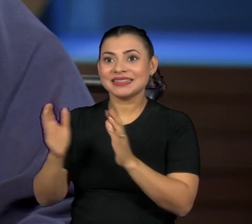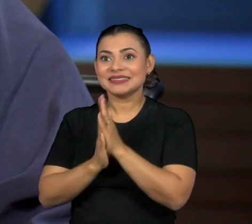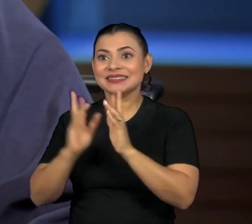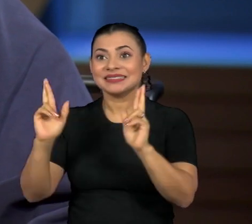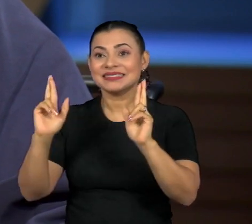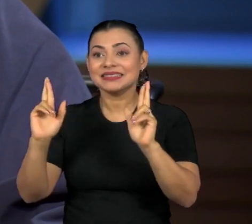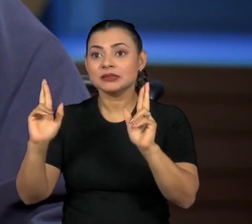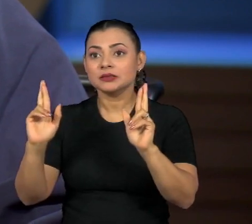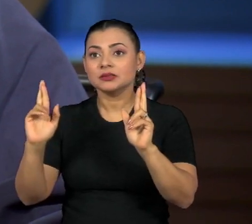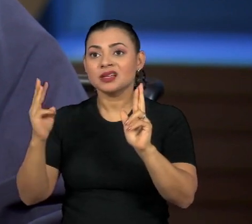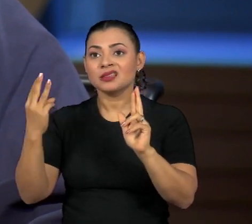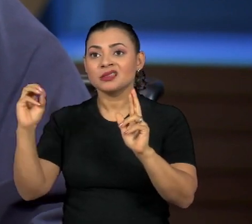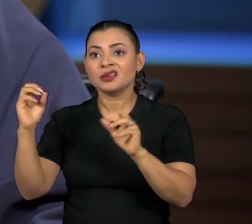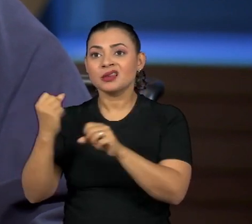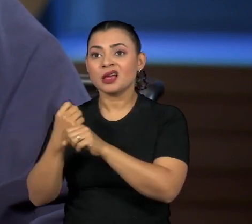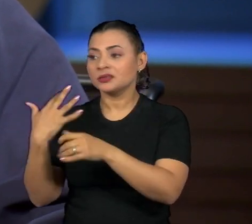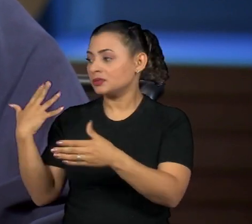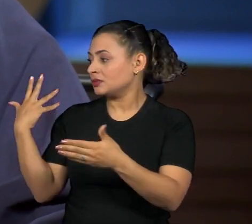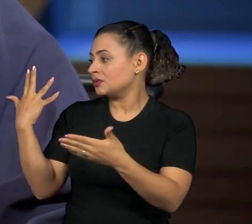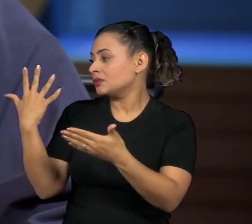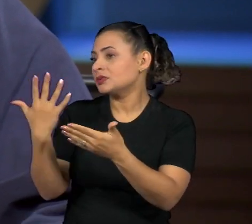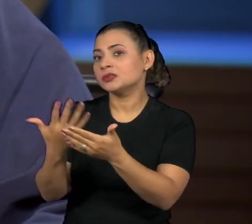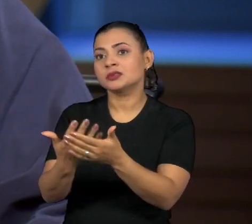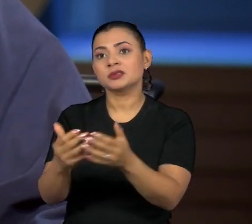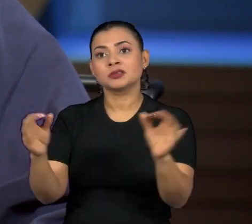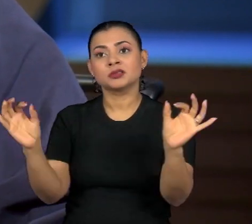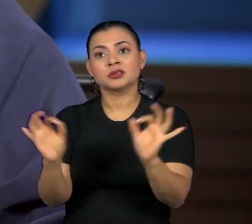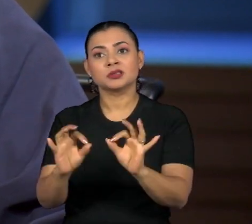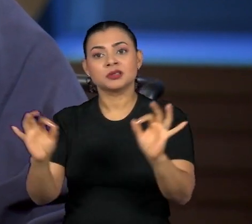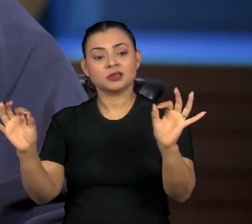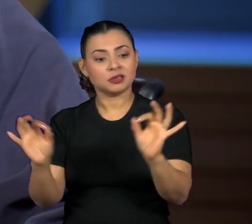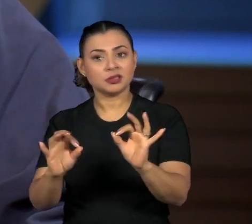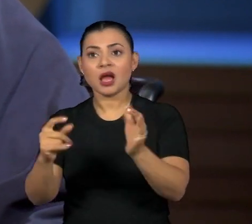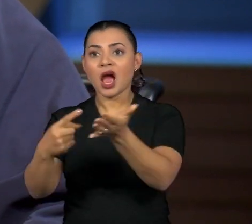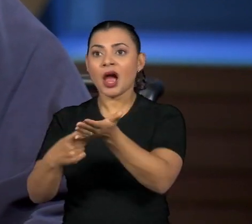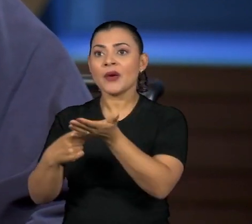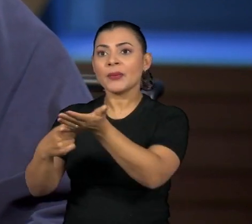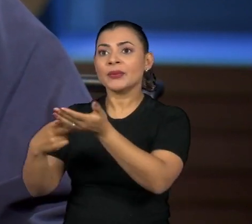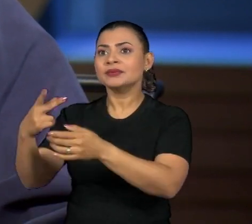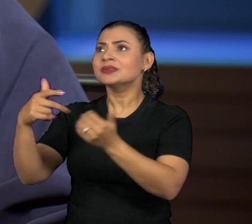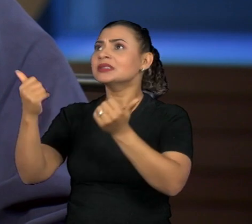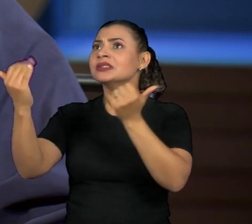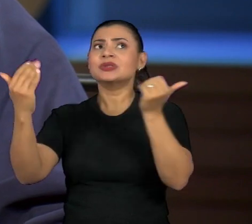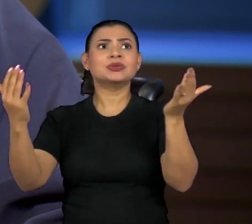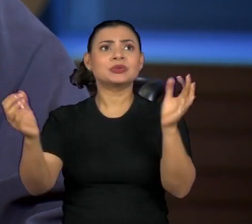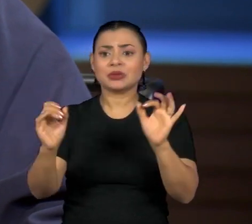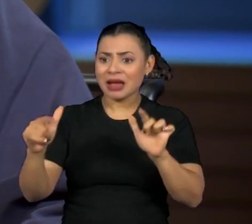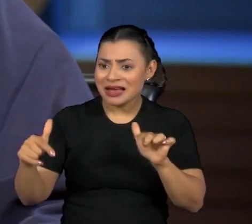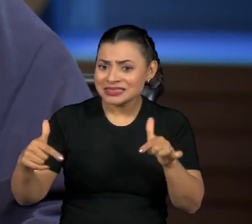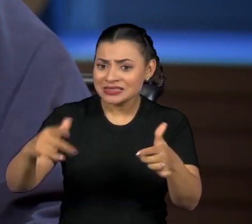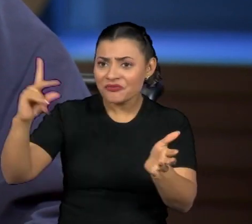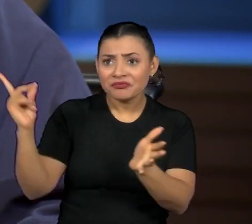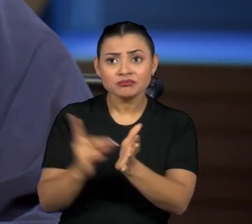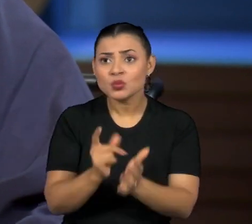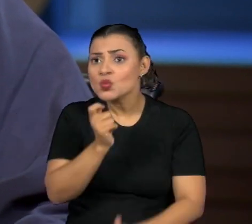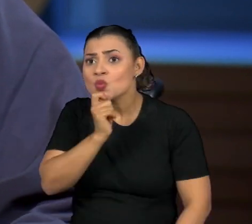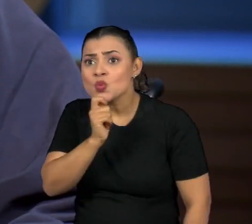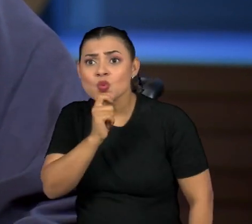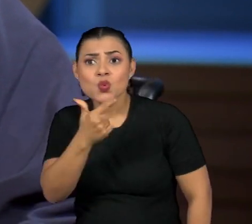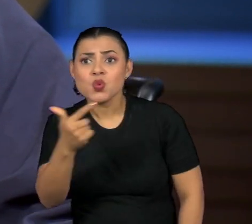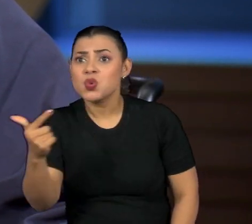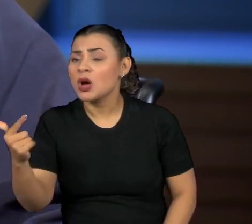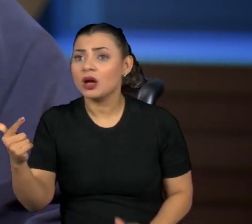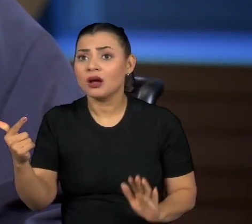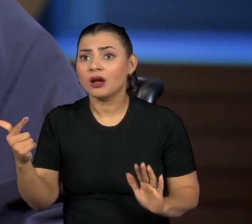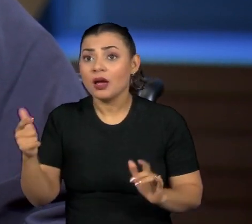estamos aí, 30 anos falando e patinando e os acordos internacionais não são efetivados, né? O